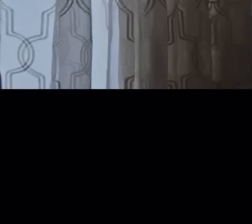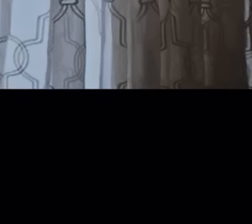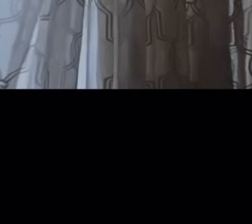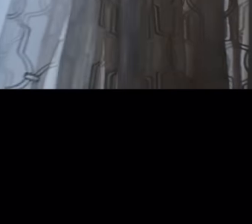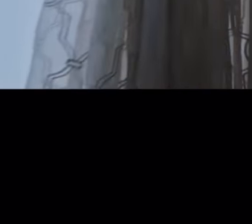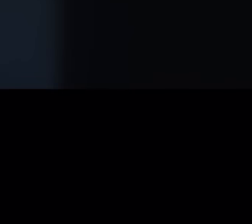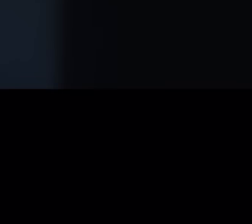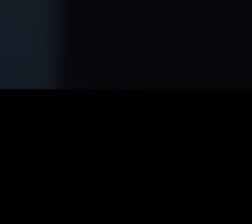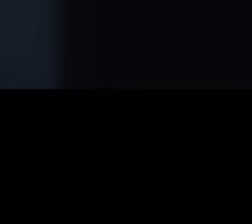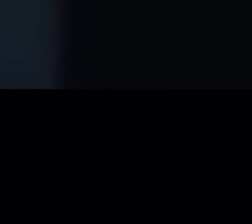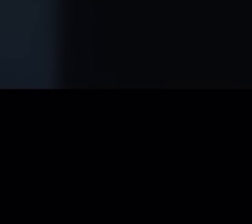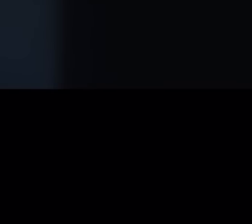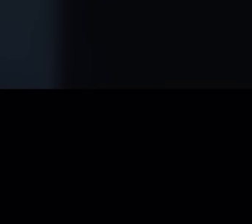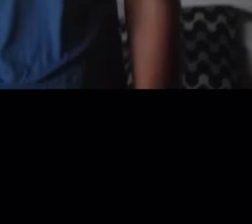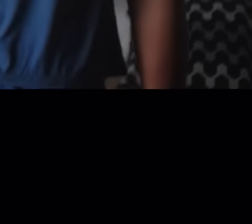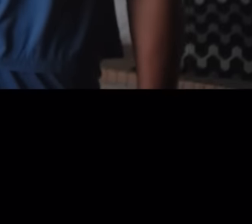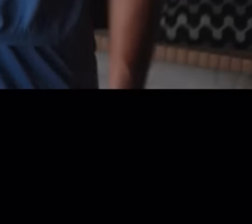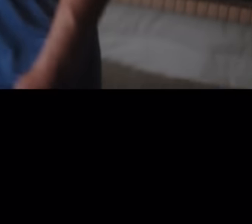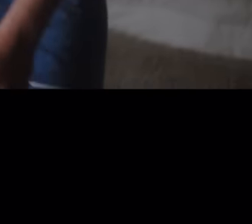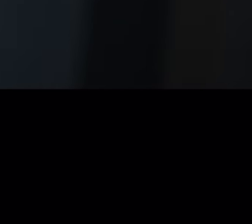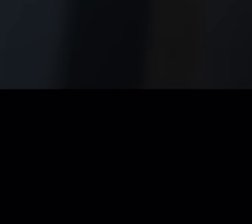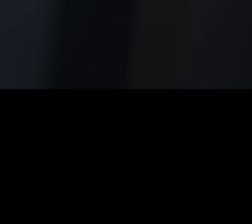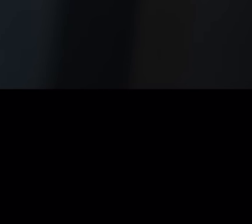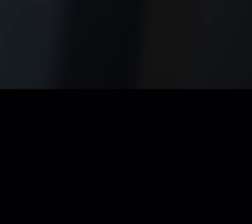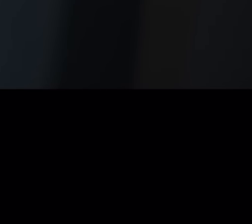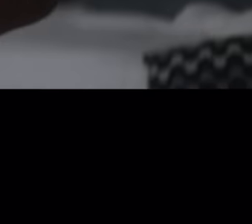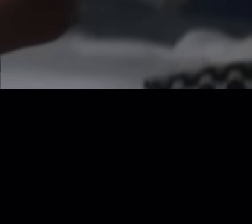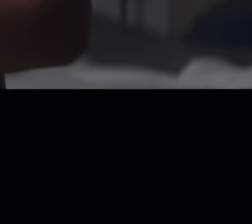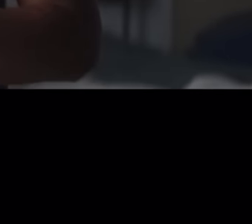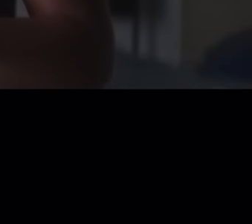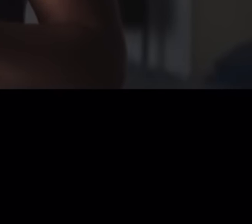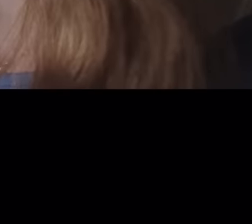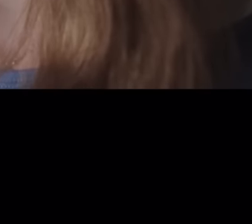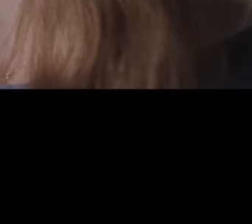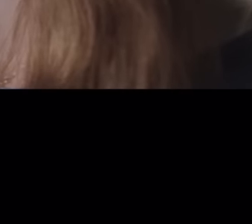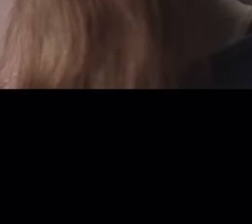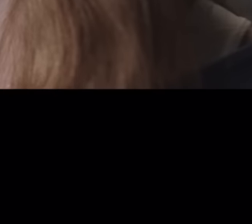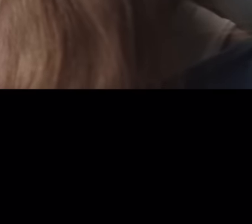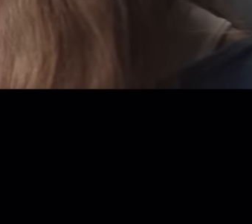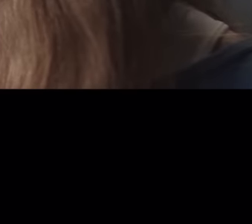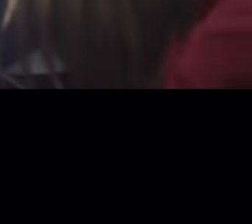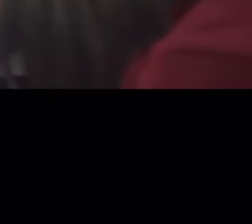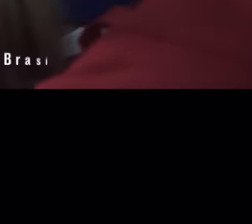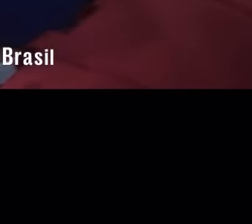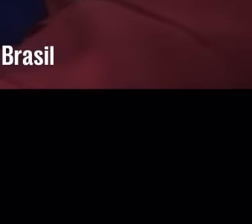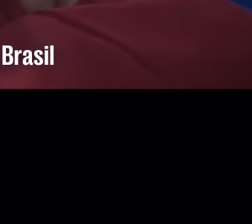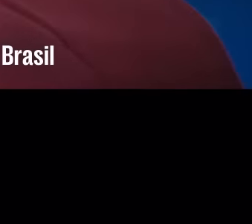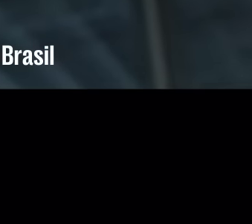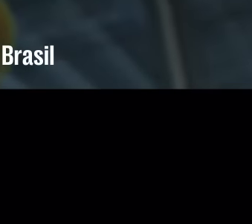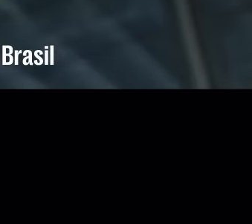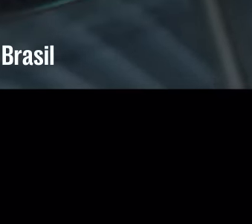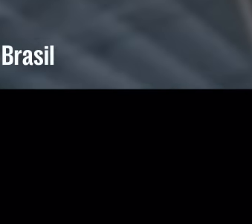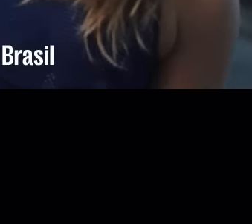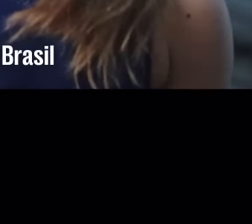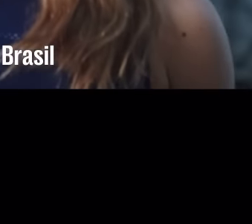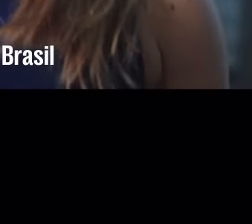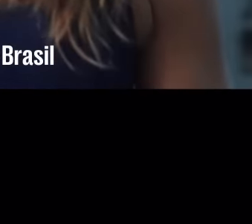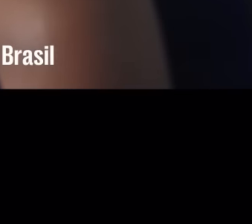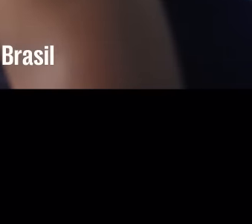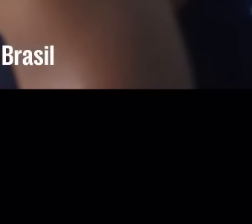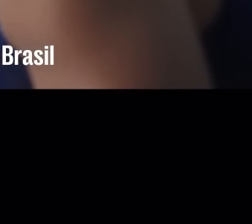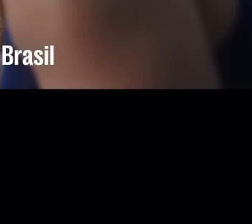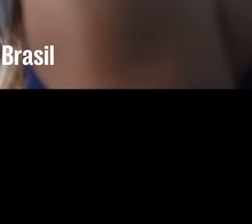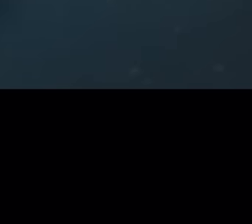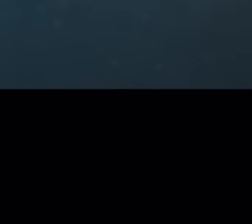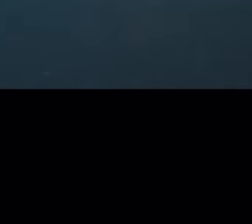Cada dia é uma oportunidade para vencer, com coragem para encarar os desafios. Que